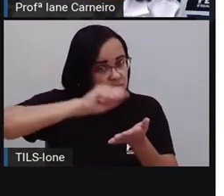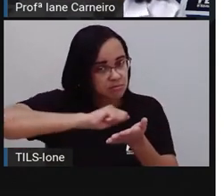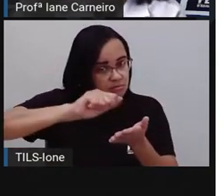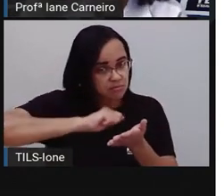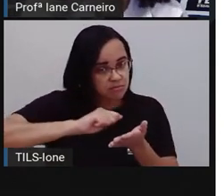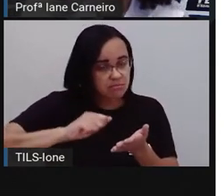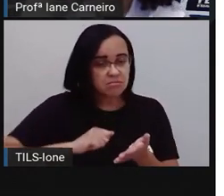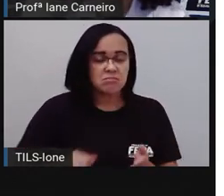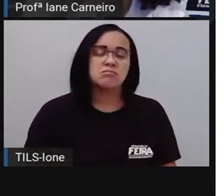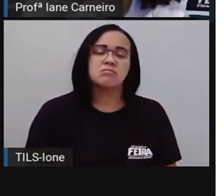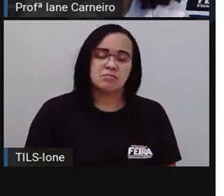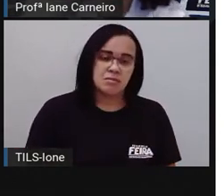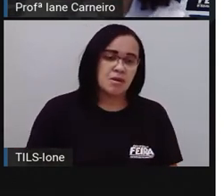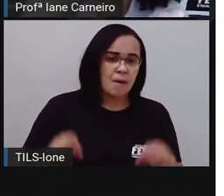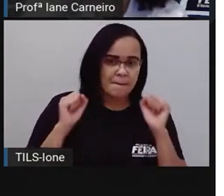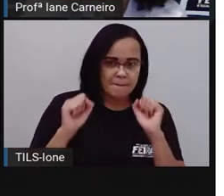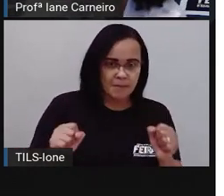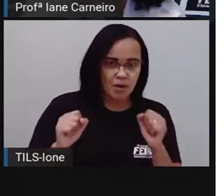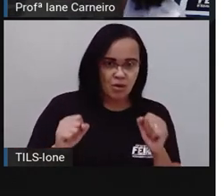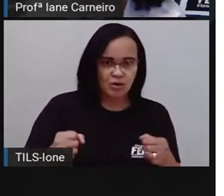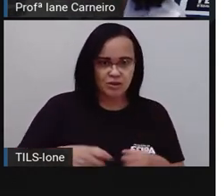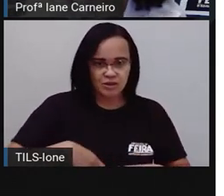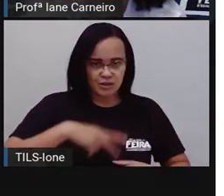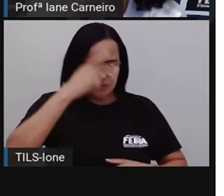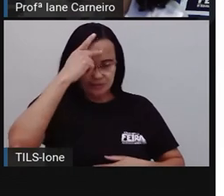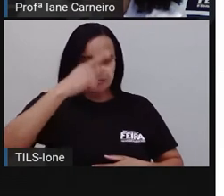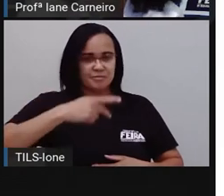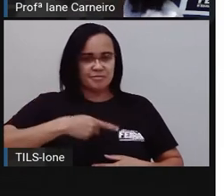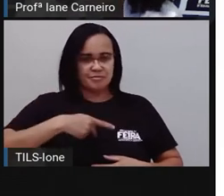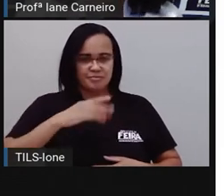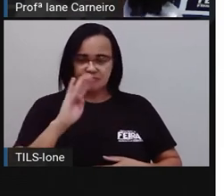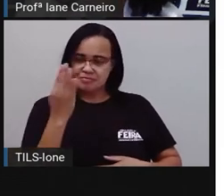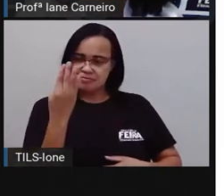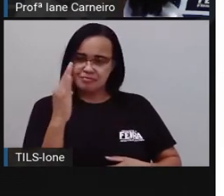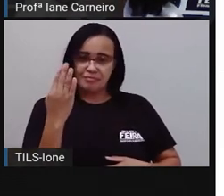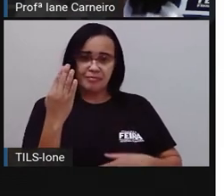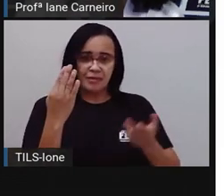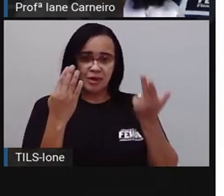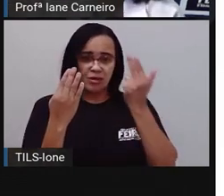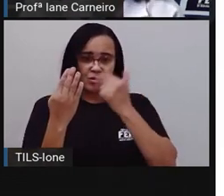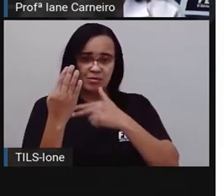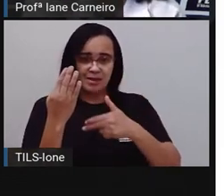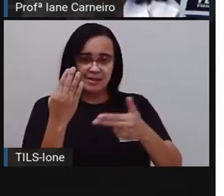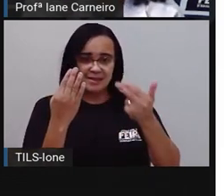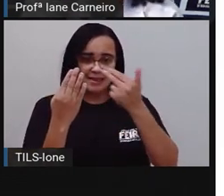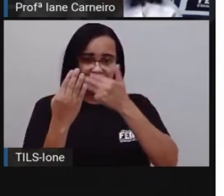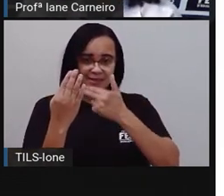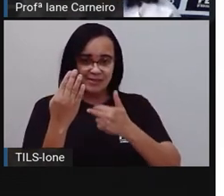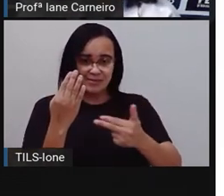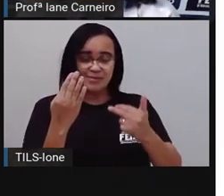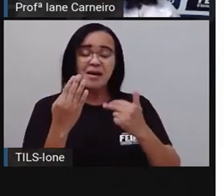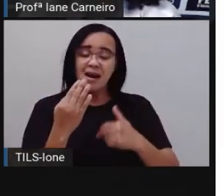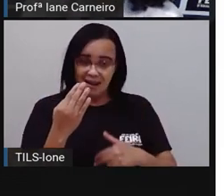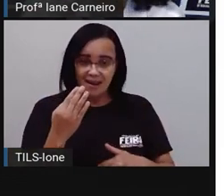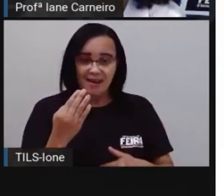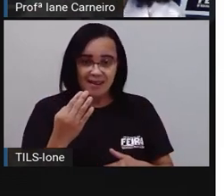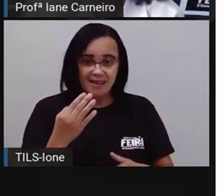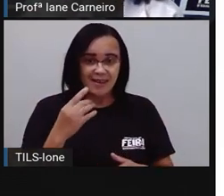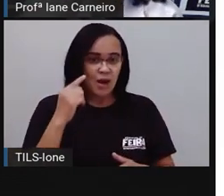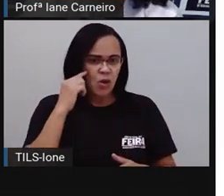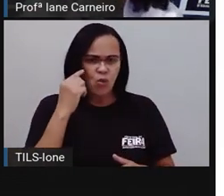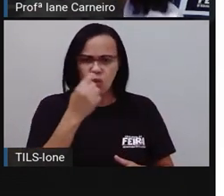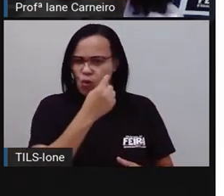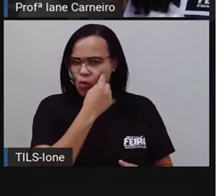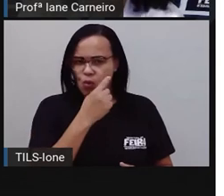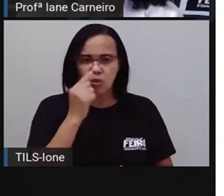pode desenhar, né? Se desenhar no espelho, enquanto você vai se olhando, igual a minha, tá fazendo aqui, ó. Então, desenha o contorno do seu olho,